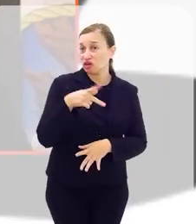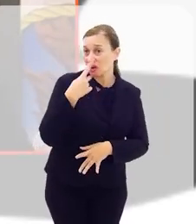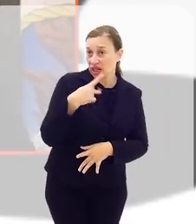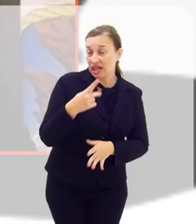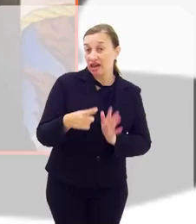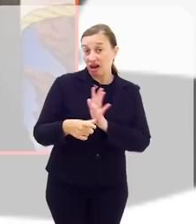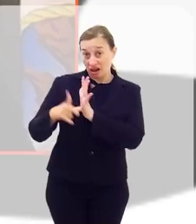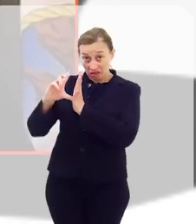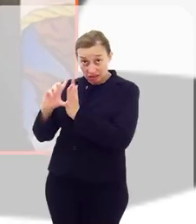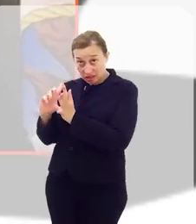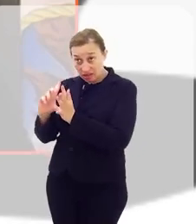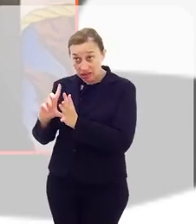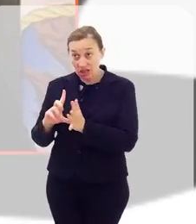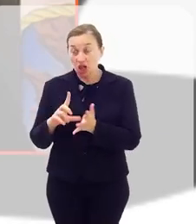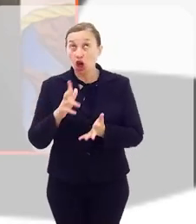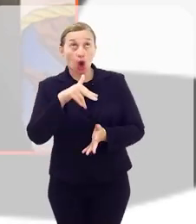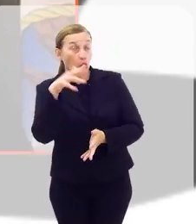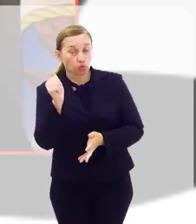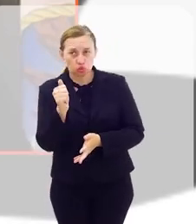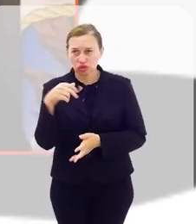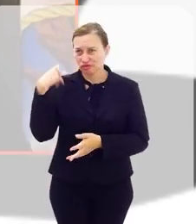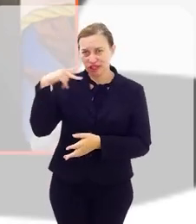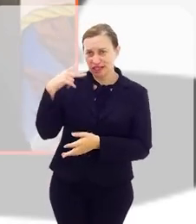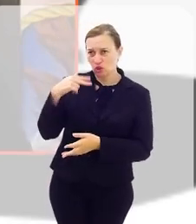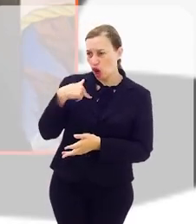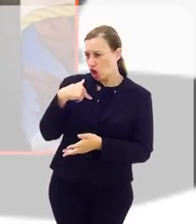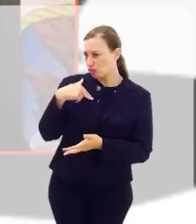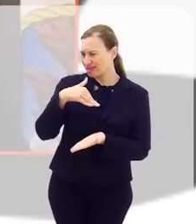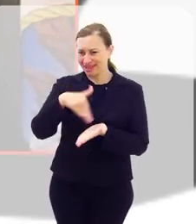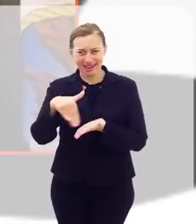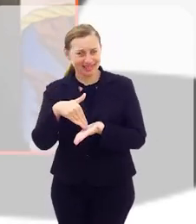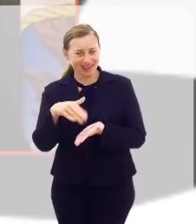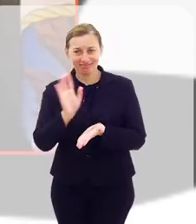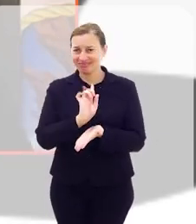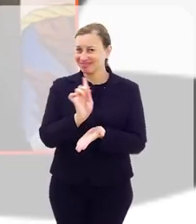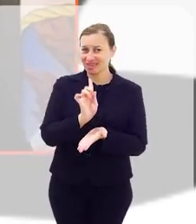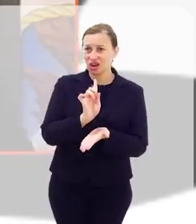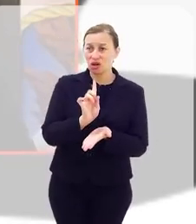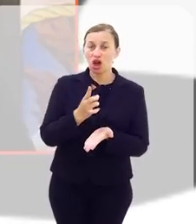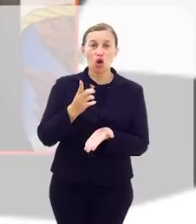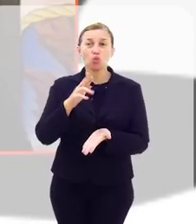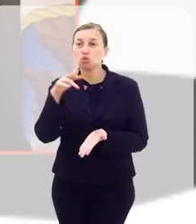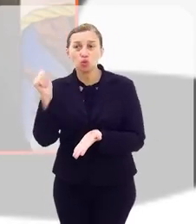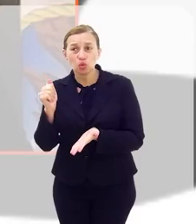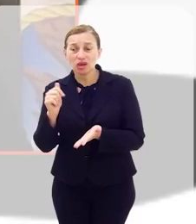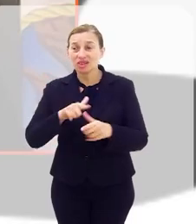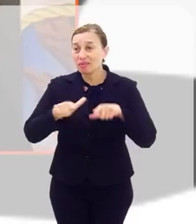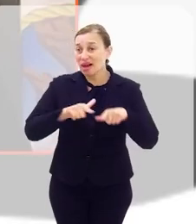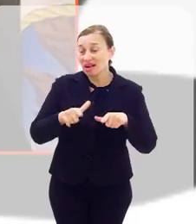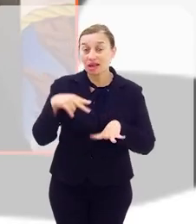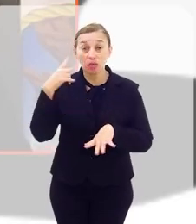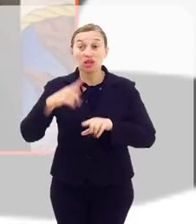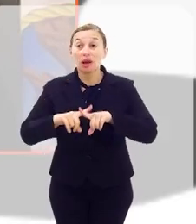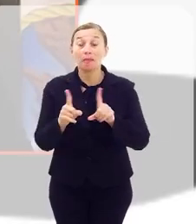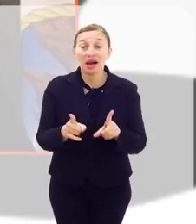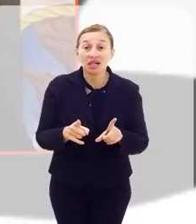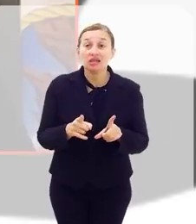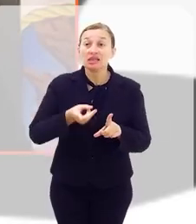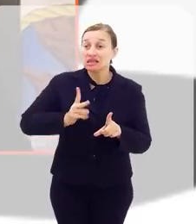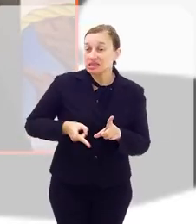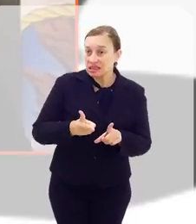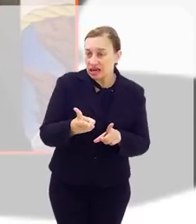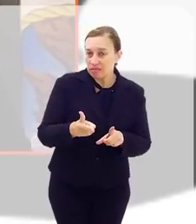falado anteriormente, eu nunca fui vereador, nunca fui secretário, nunca atuei na política, mas pelo contrário,